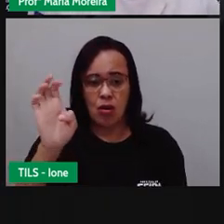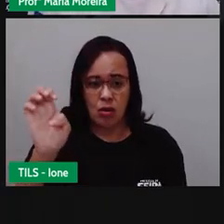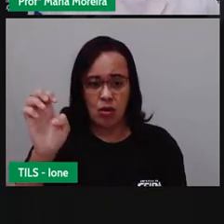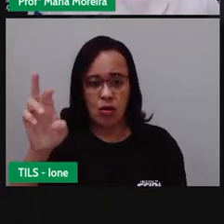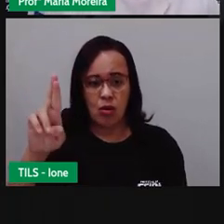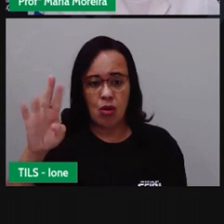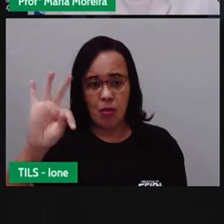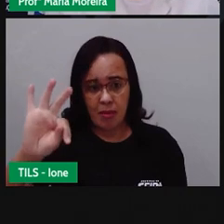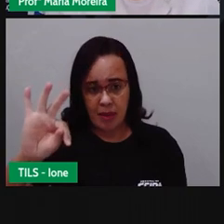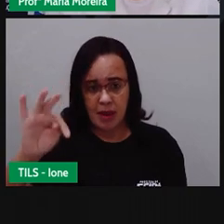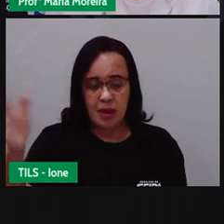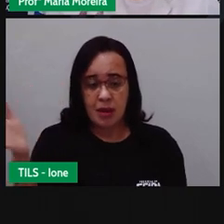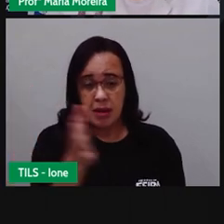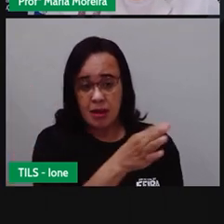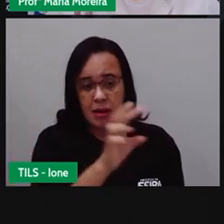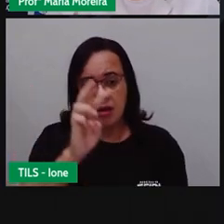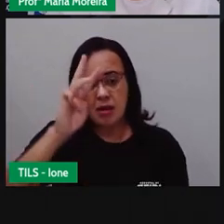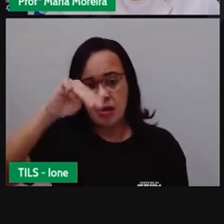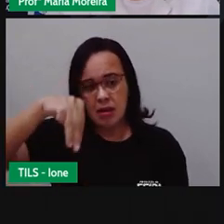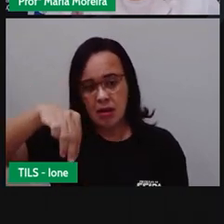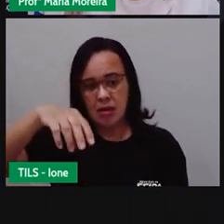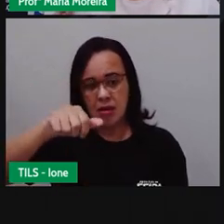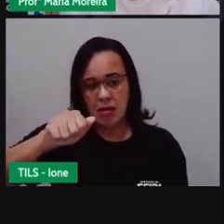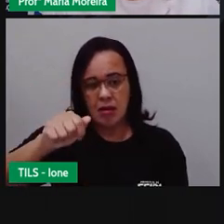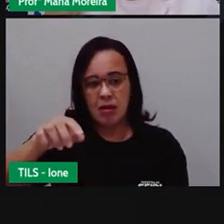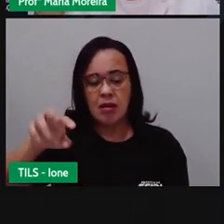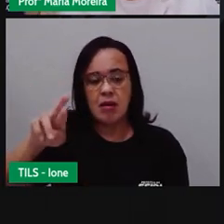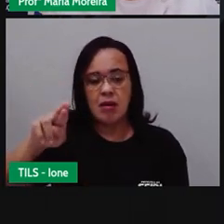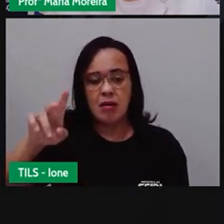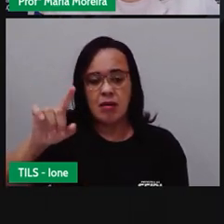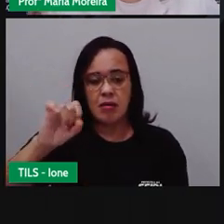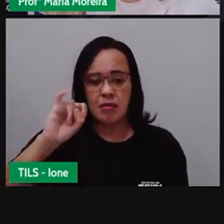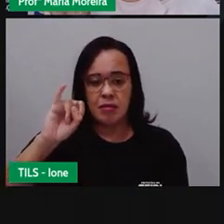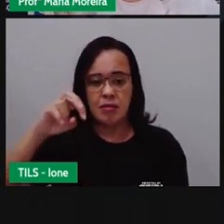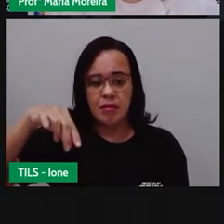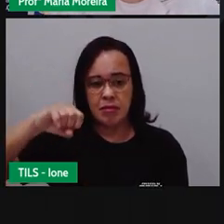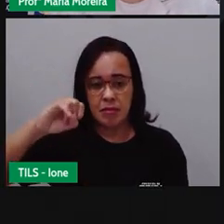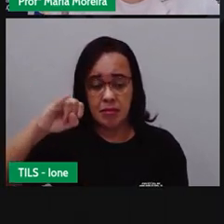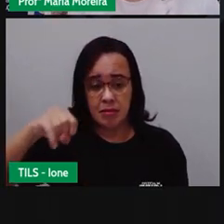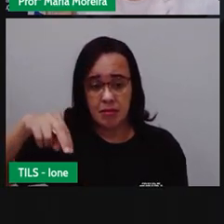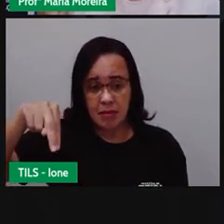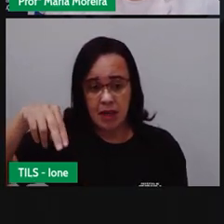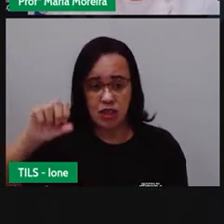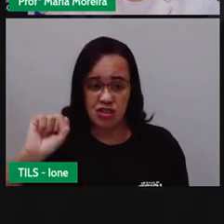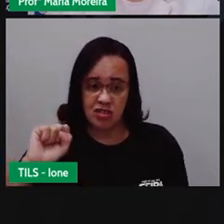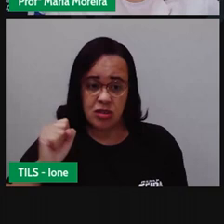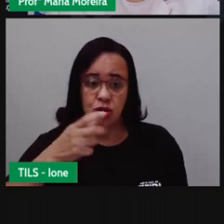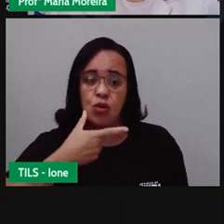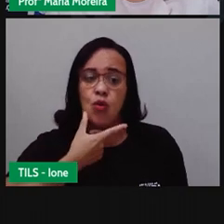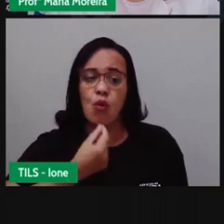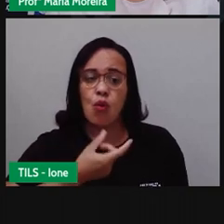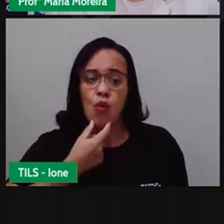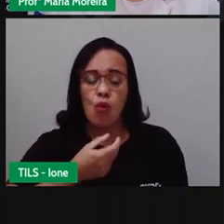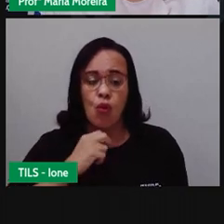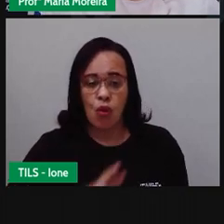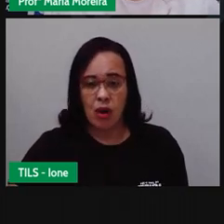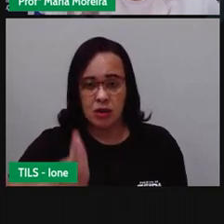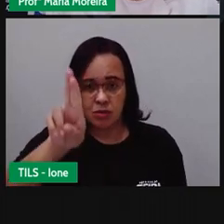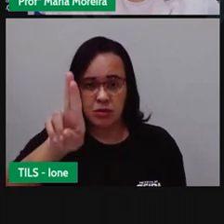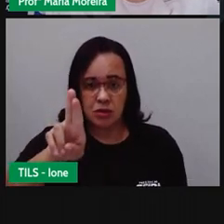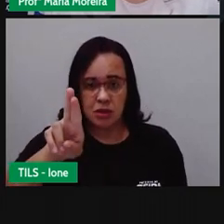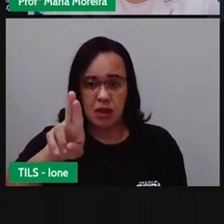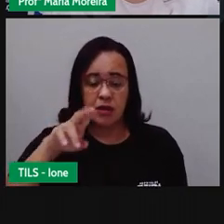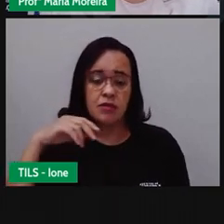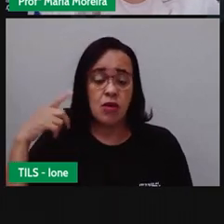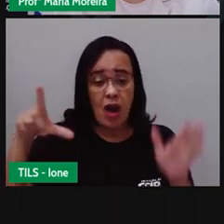que deu um prazo, né? Se eu não me engano, até 2015. Depois ganhou-se mais três anos. Se eu não me engano. Até 2018. Para que toda